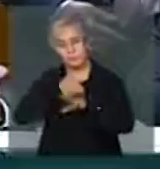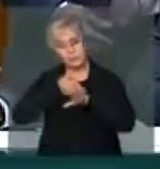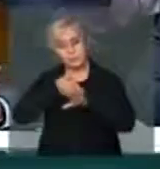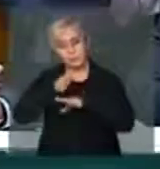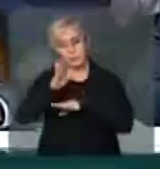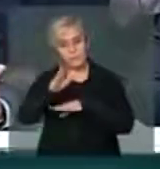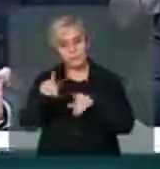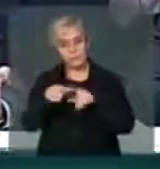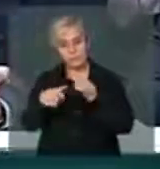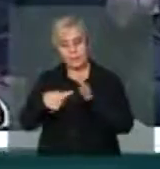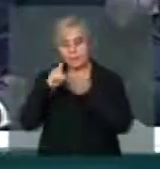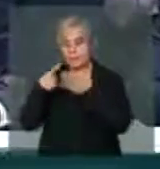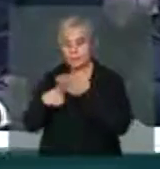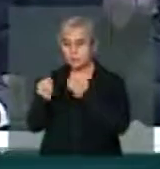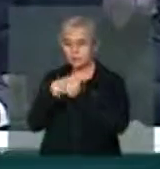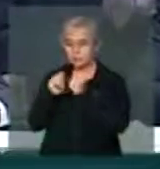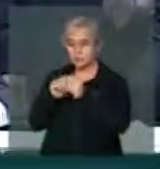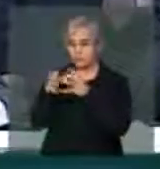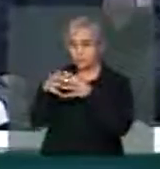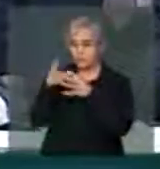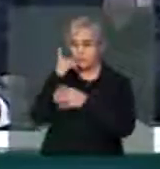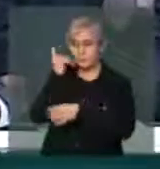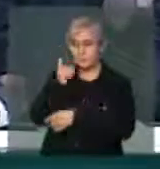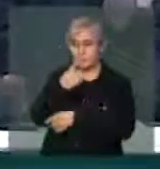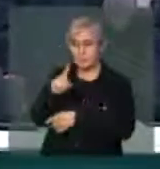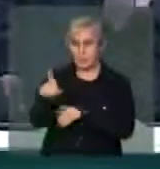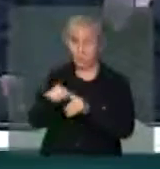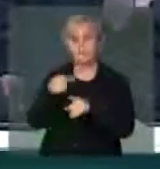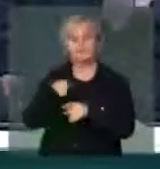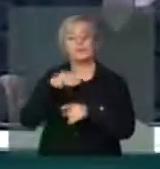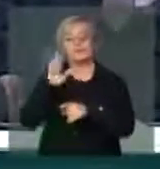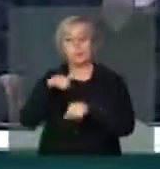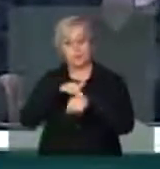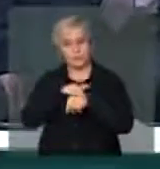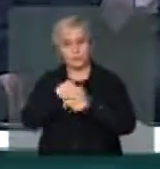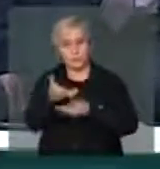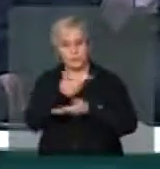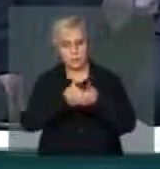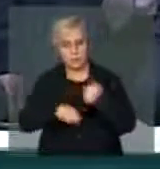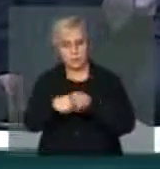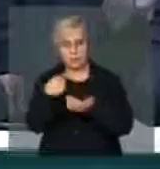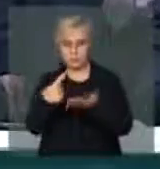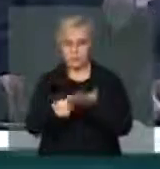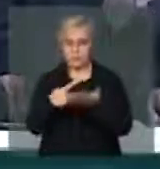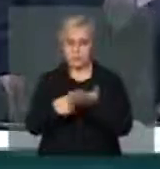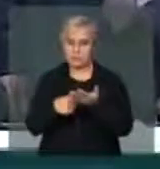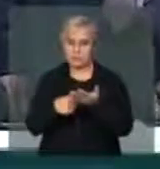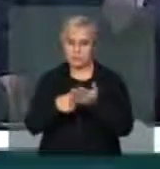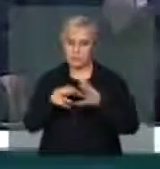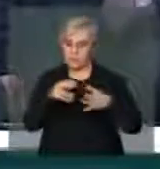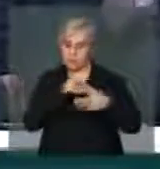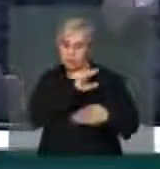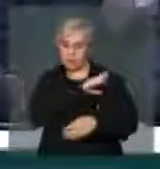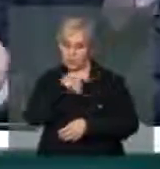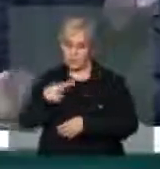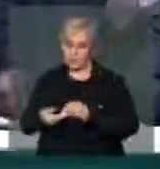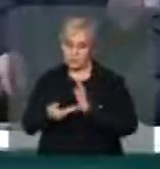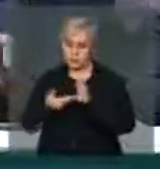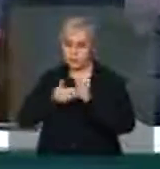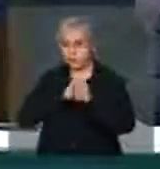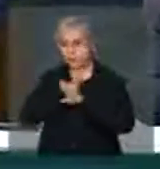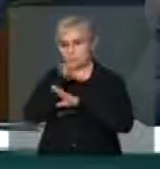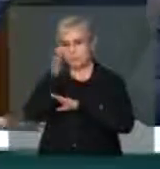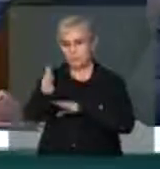previamente a marcação. Mas eu já estava tratando de marcar para que a Comissão da Câmara lá estivesse.